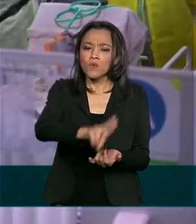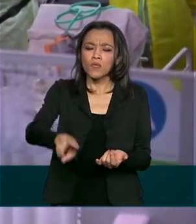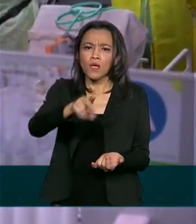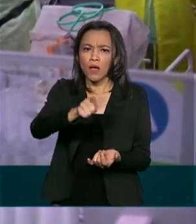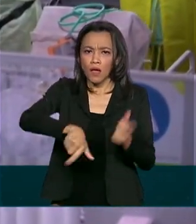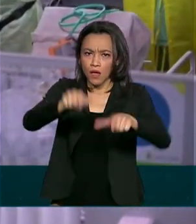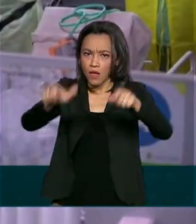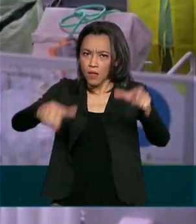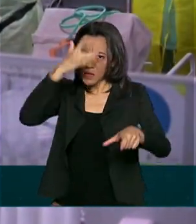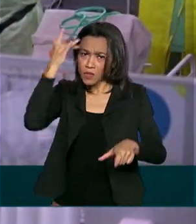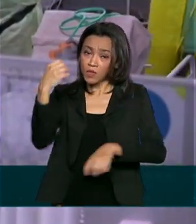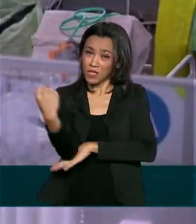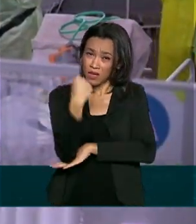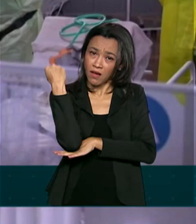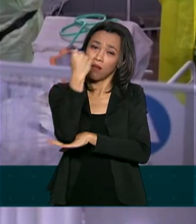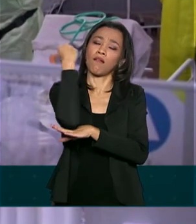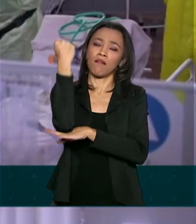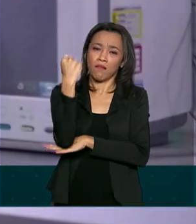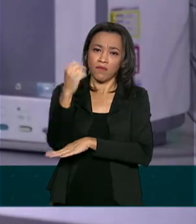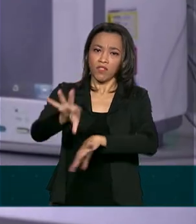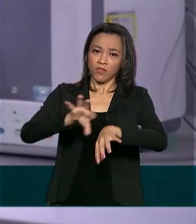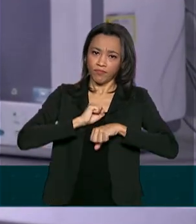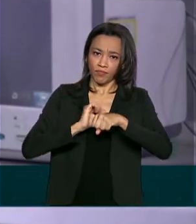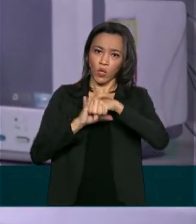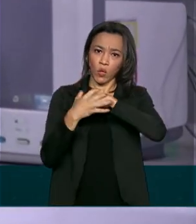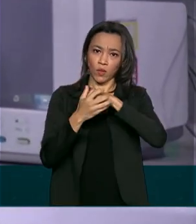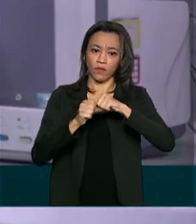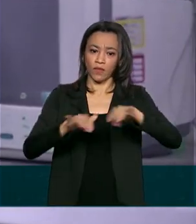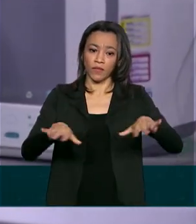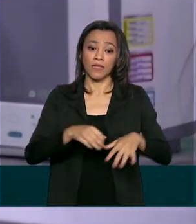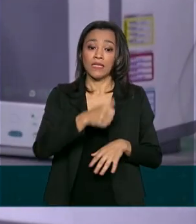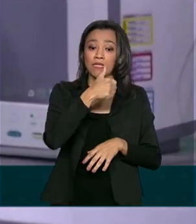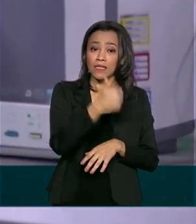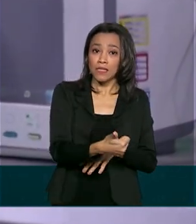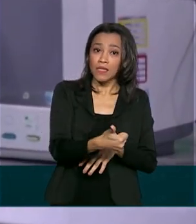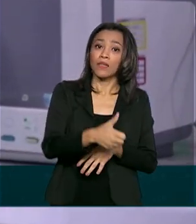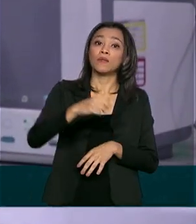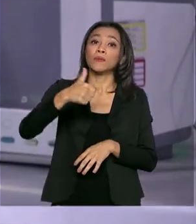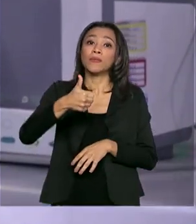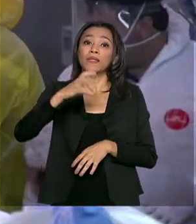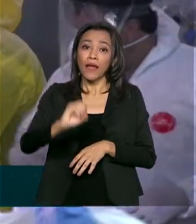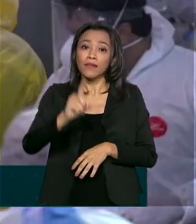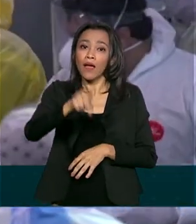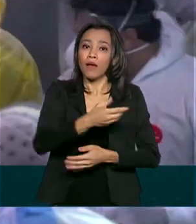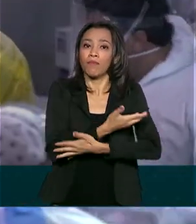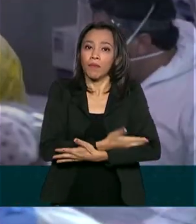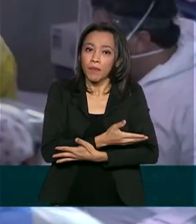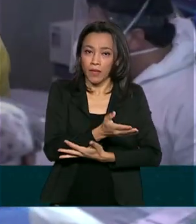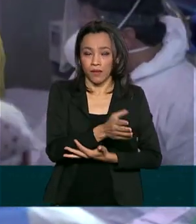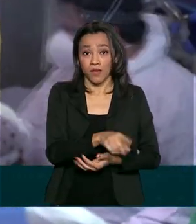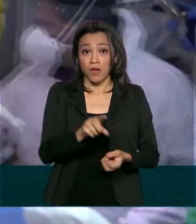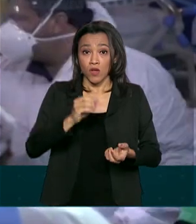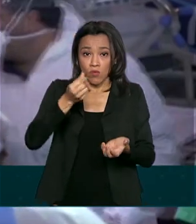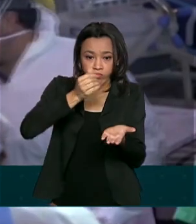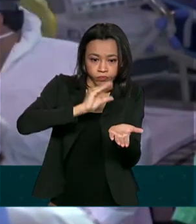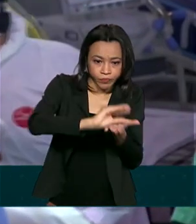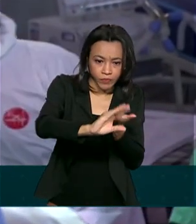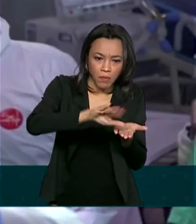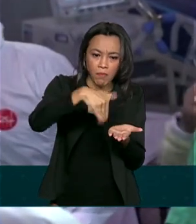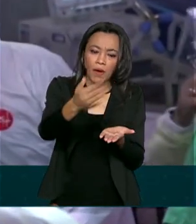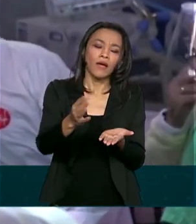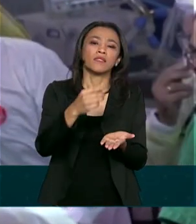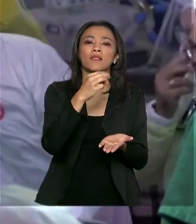grave ou gravíssimo com coronavírus. 110 são leitos pediátricos. O investimento foi de mais de